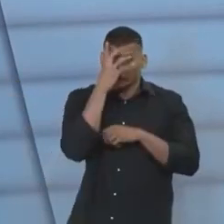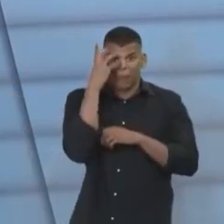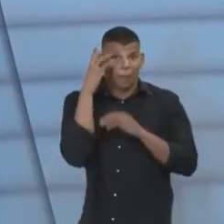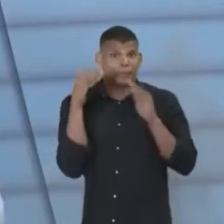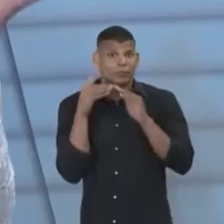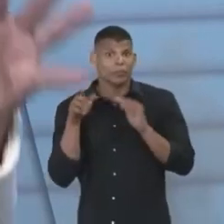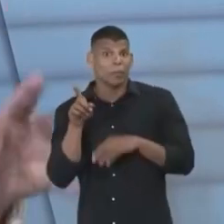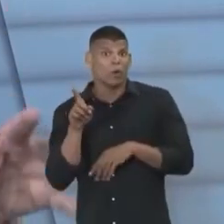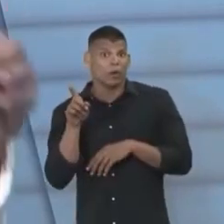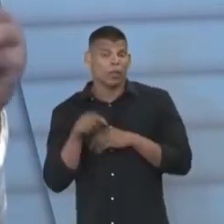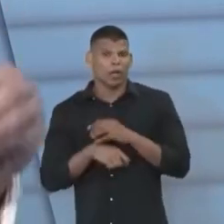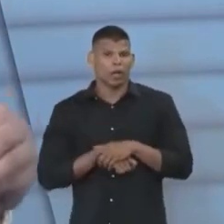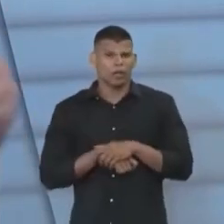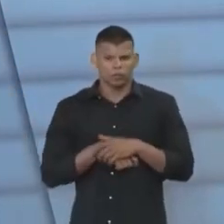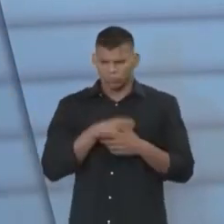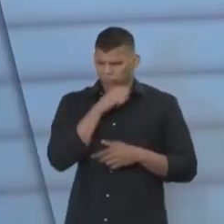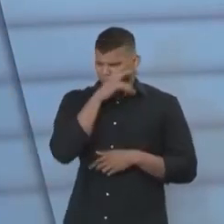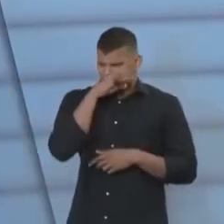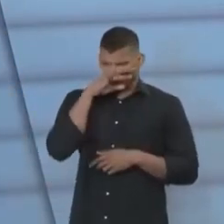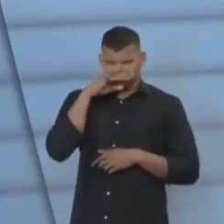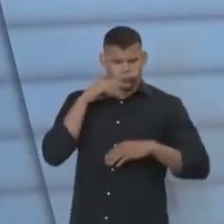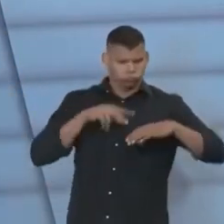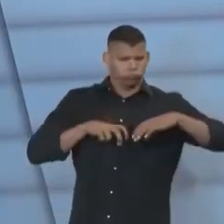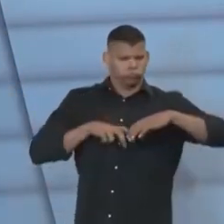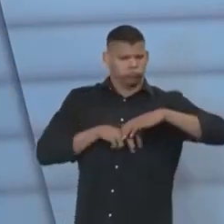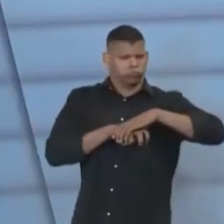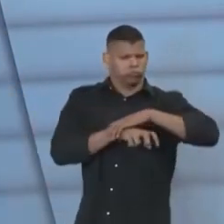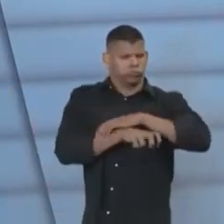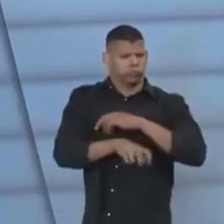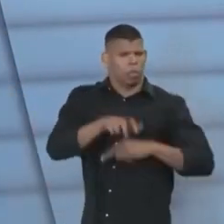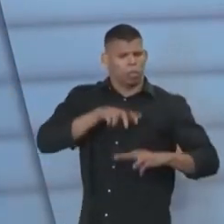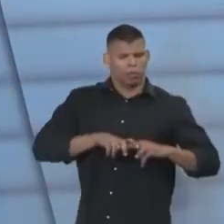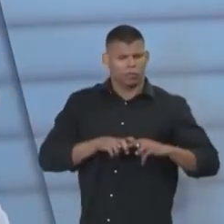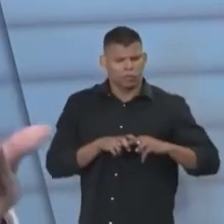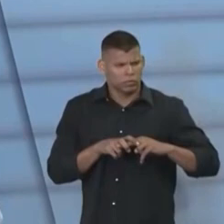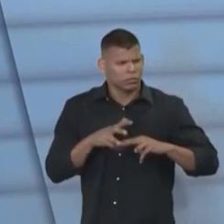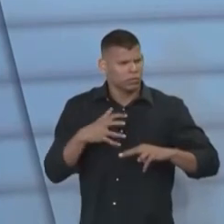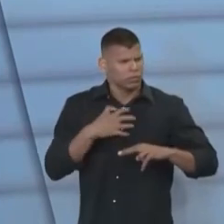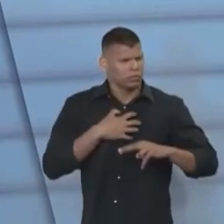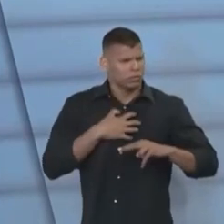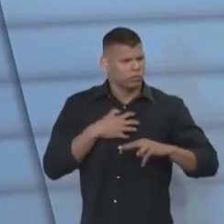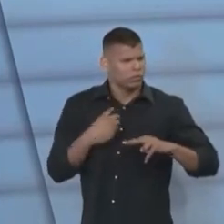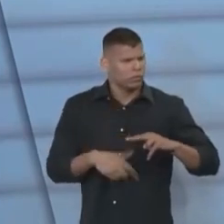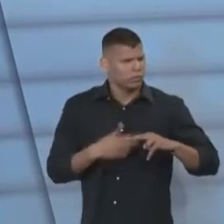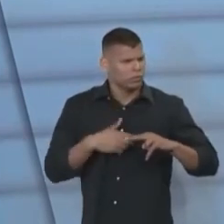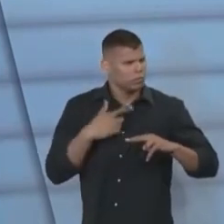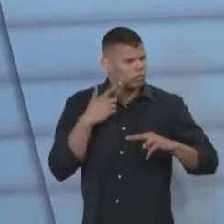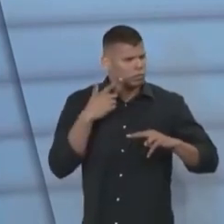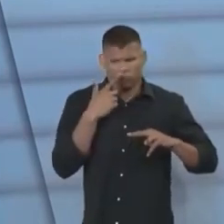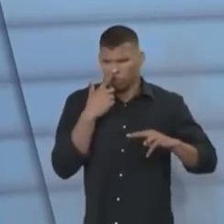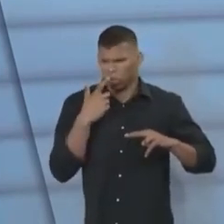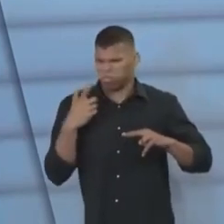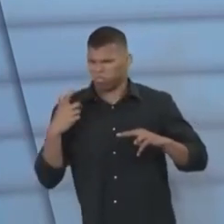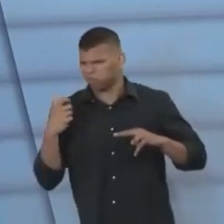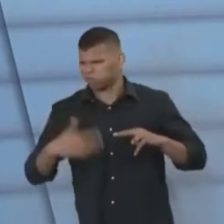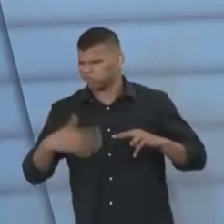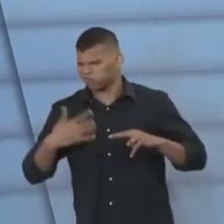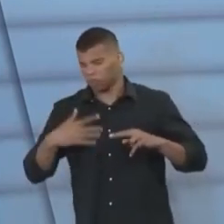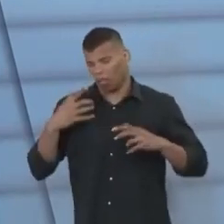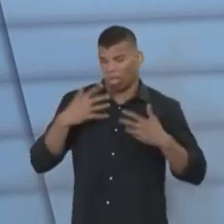naquela área. O mal-estar que isso provoca na vida das pessoas. É isso que o eleitor precisa entender. Precisa entender.